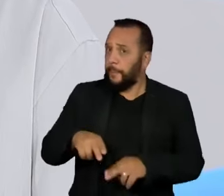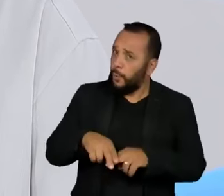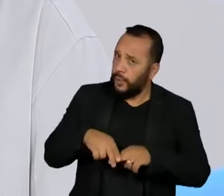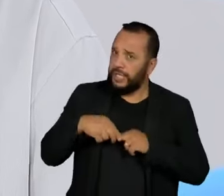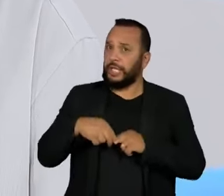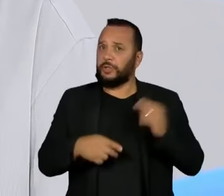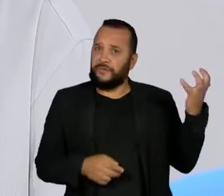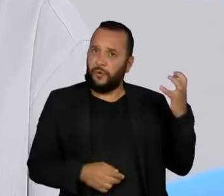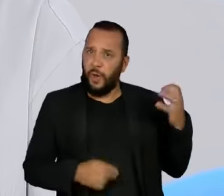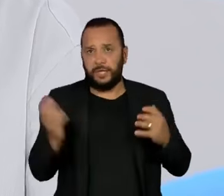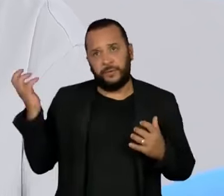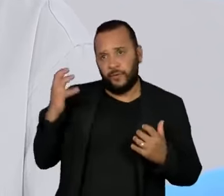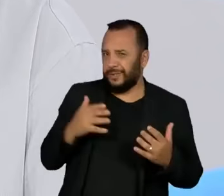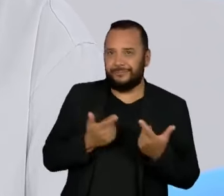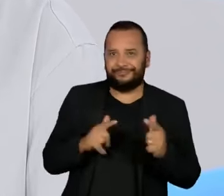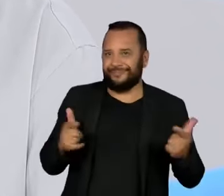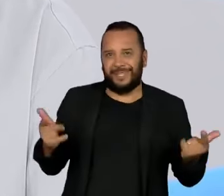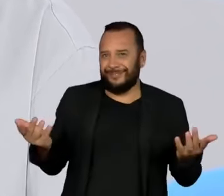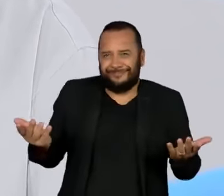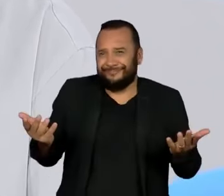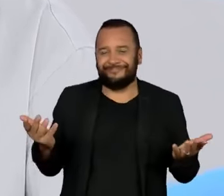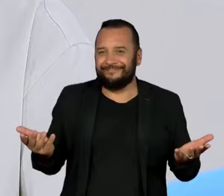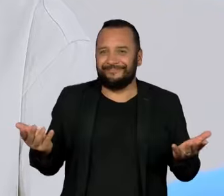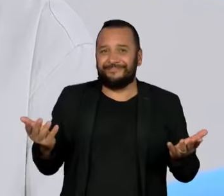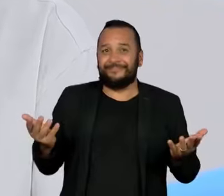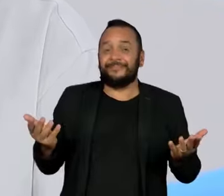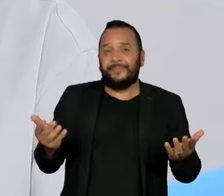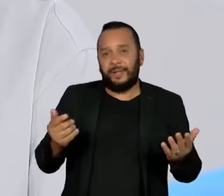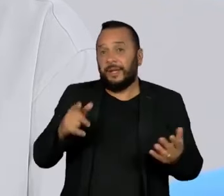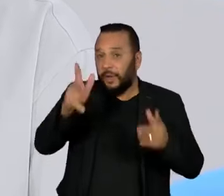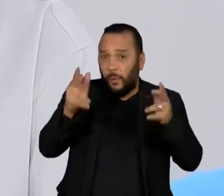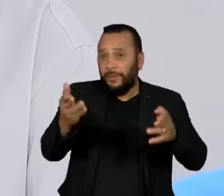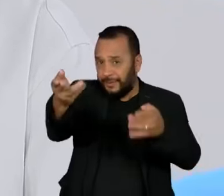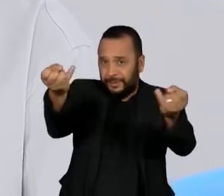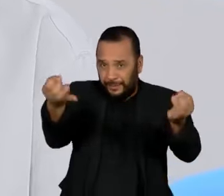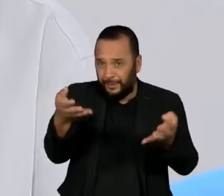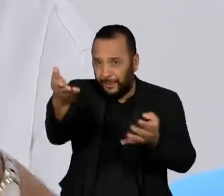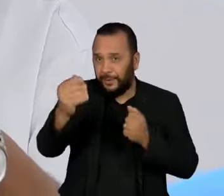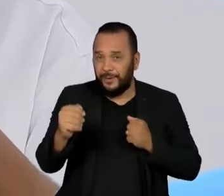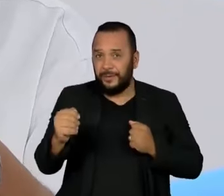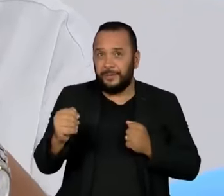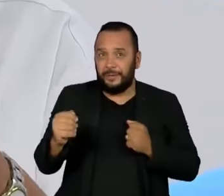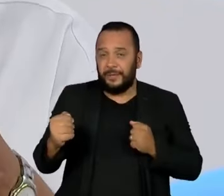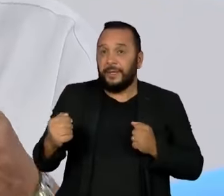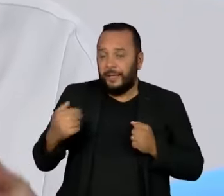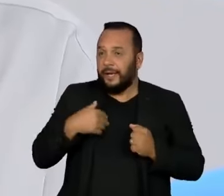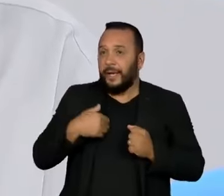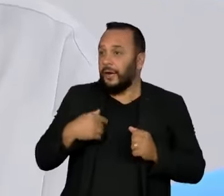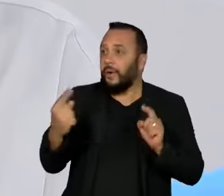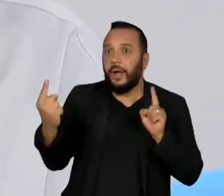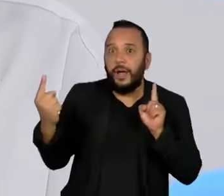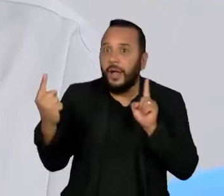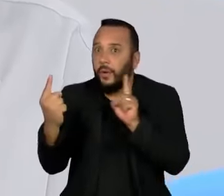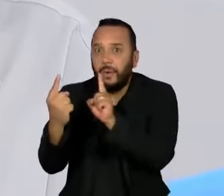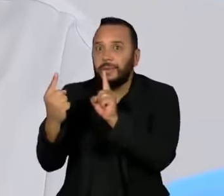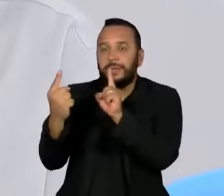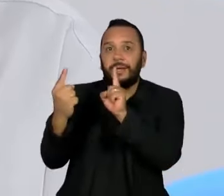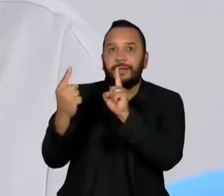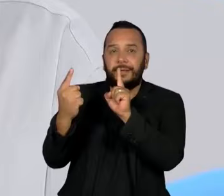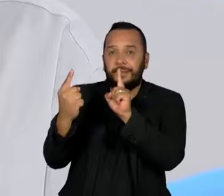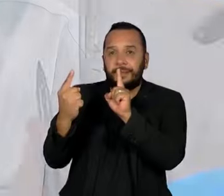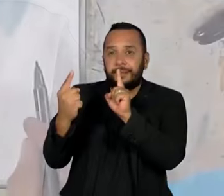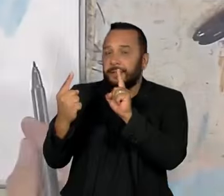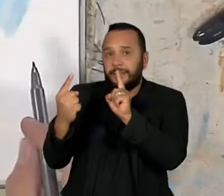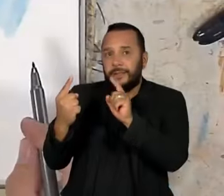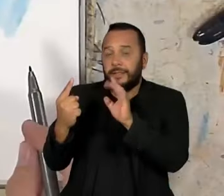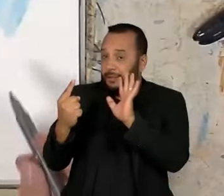por isso, aquilo ou aquilo outro. eu sei que quando foi exatamente isso. Só que eu disse isso tudo para ela no dia